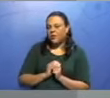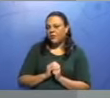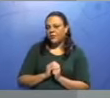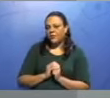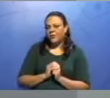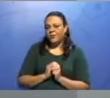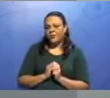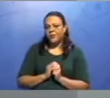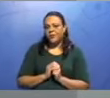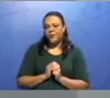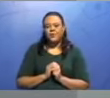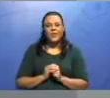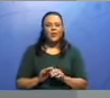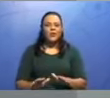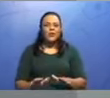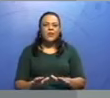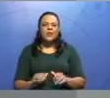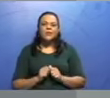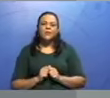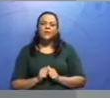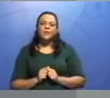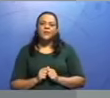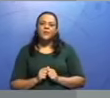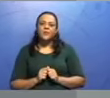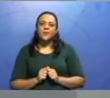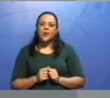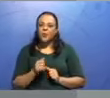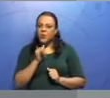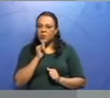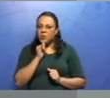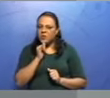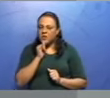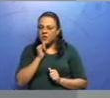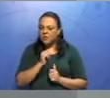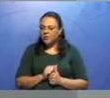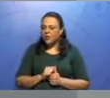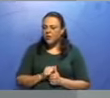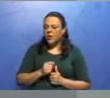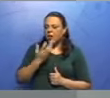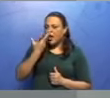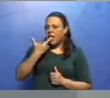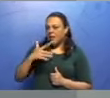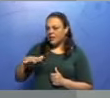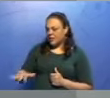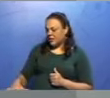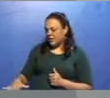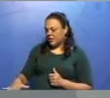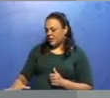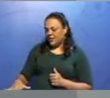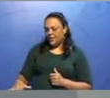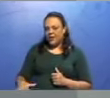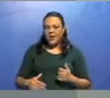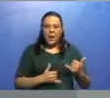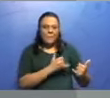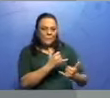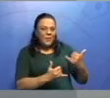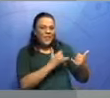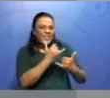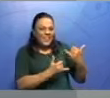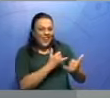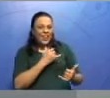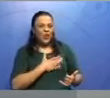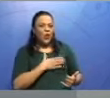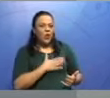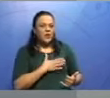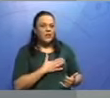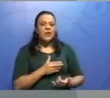Mas não é necessário. As crianças gostam de brinquedos sempre. Esse sempre não é obrigatório na minha frase. É